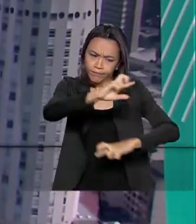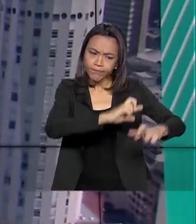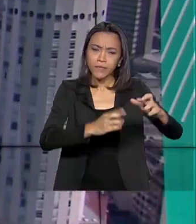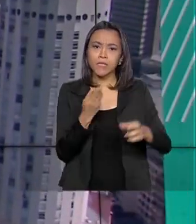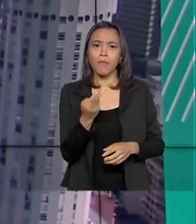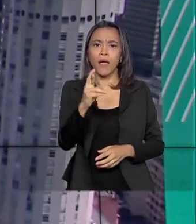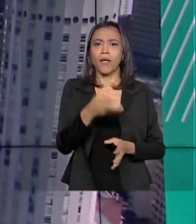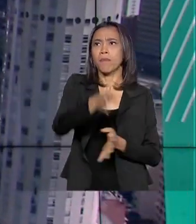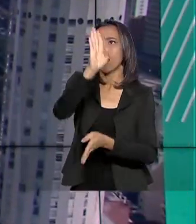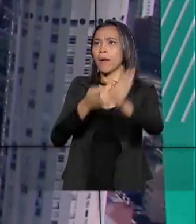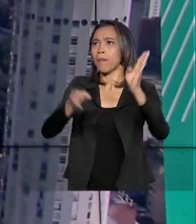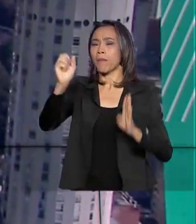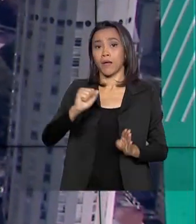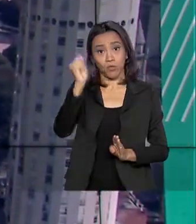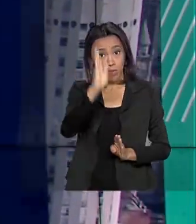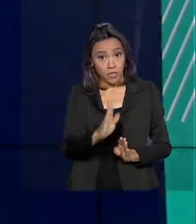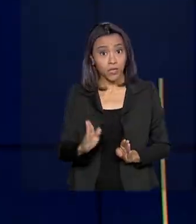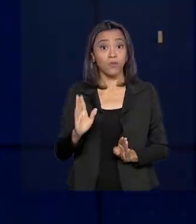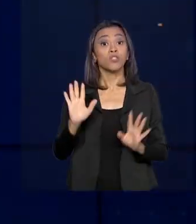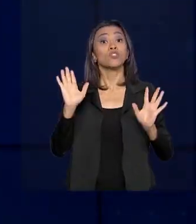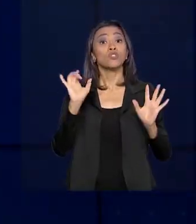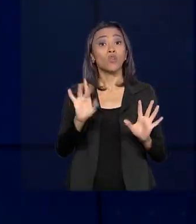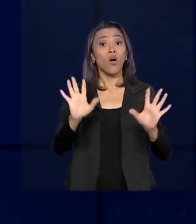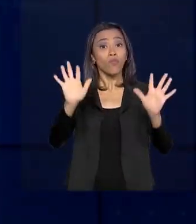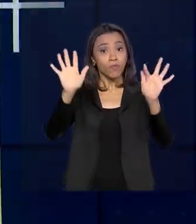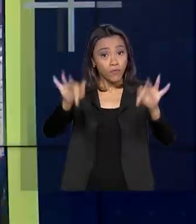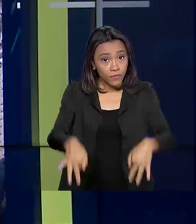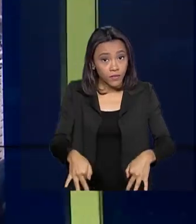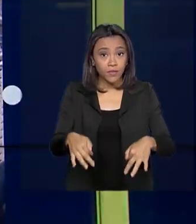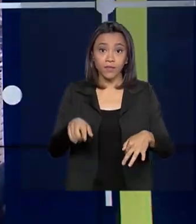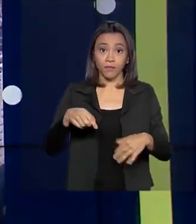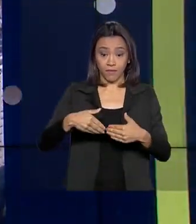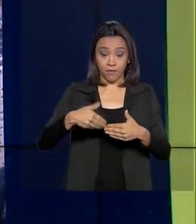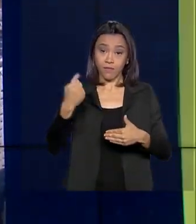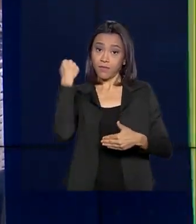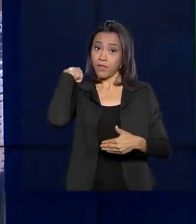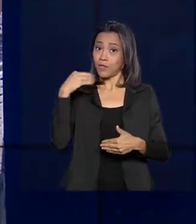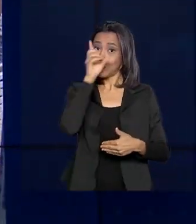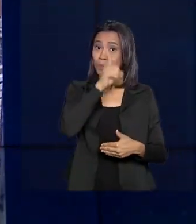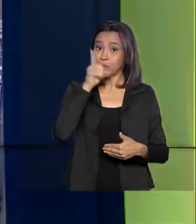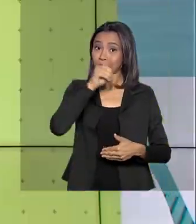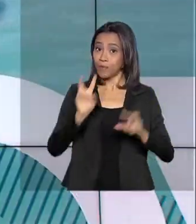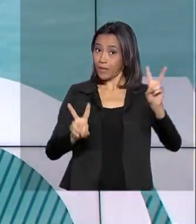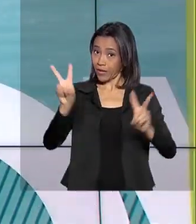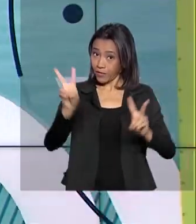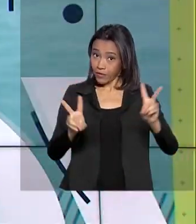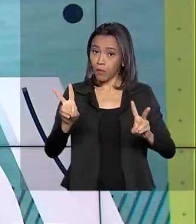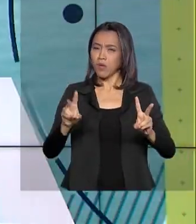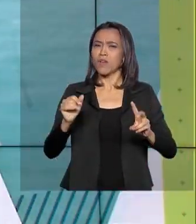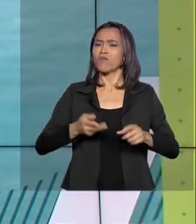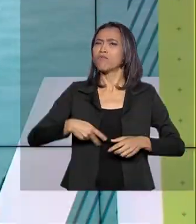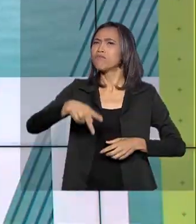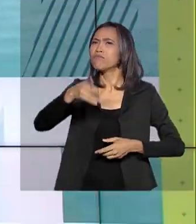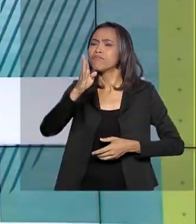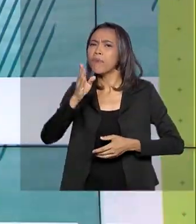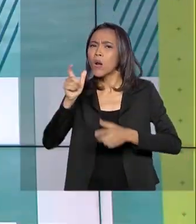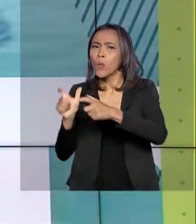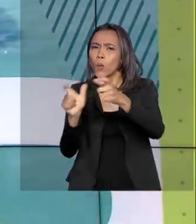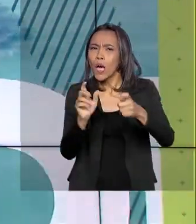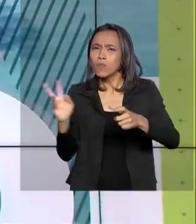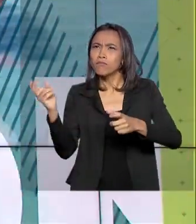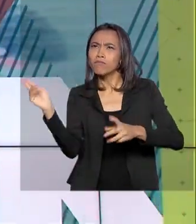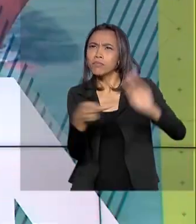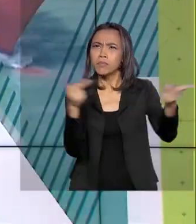A operação rodovida só terminou depois do carnaval, neste domingo. As ações se concentraram em locais de maior incidência de